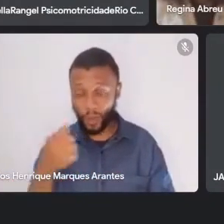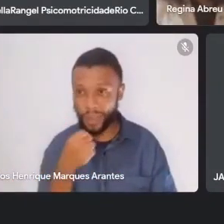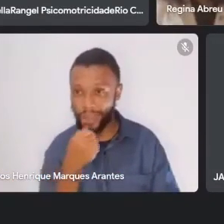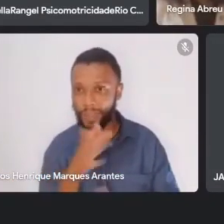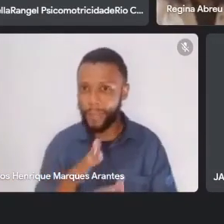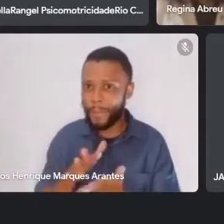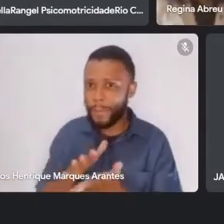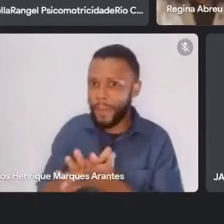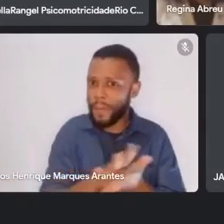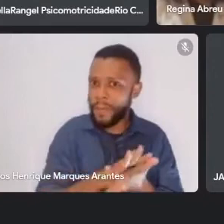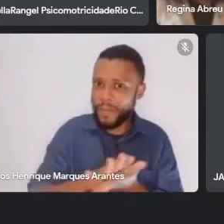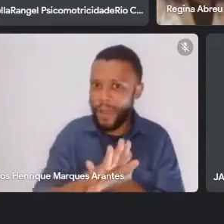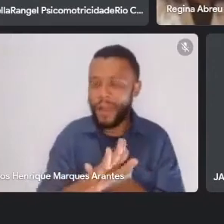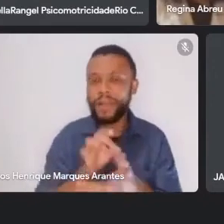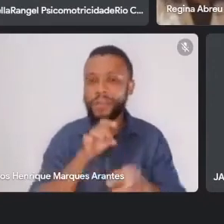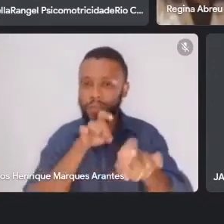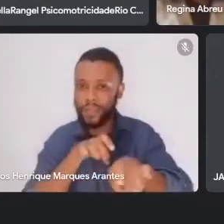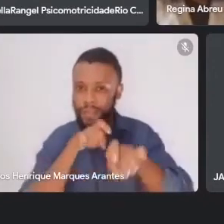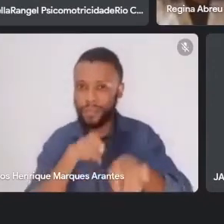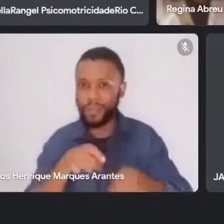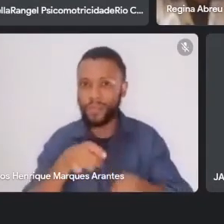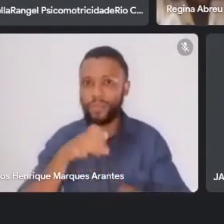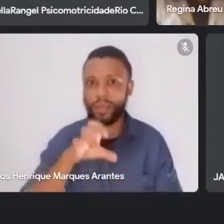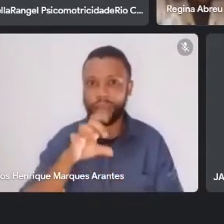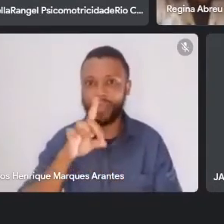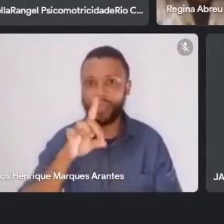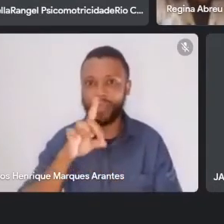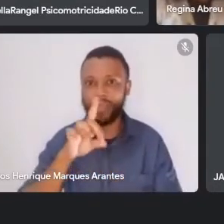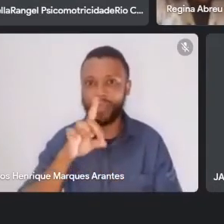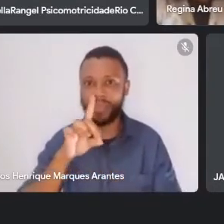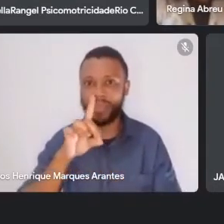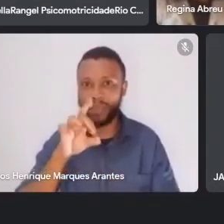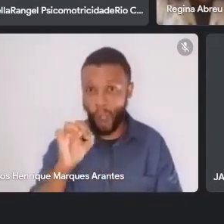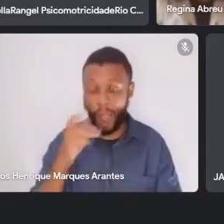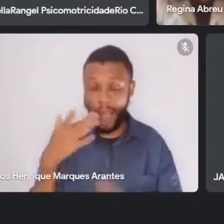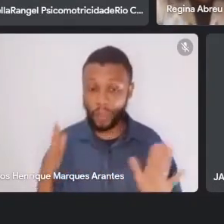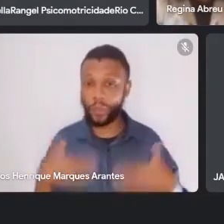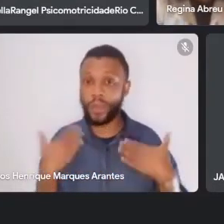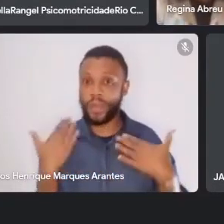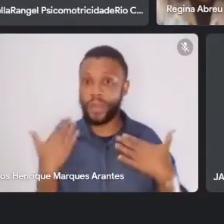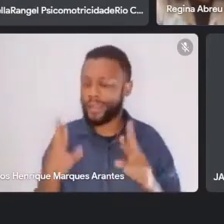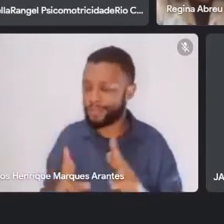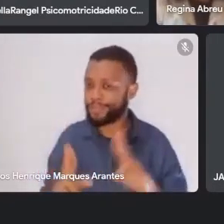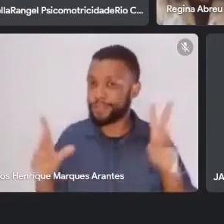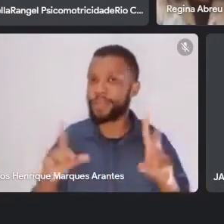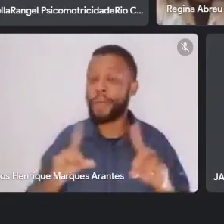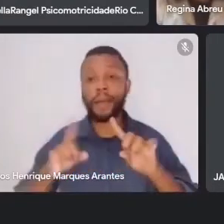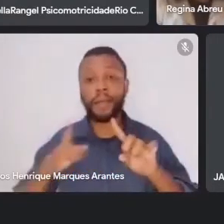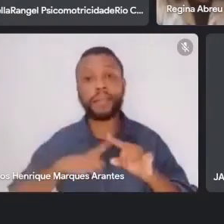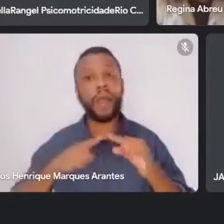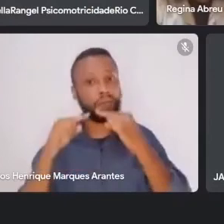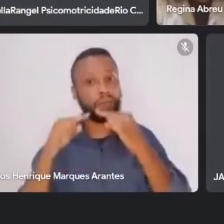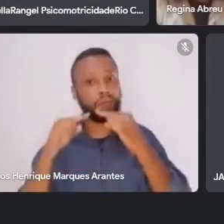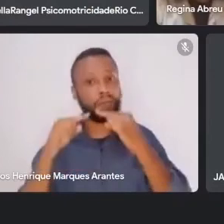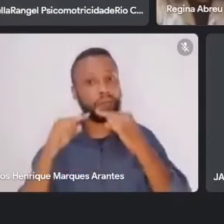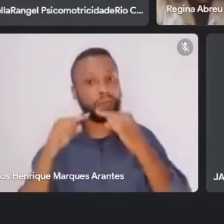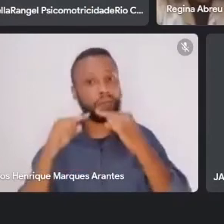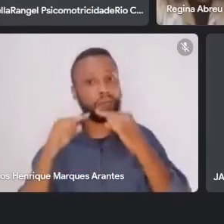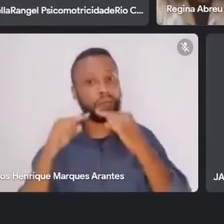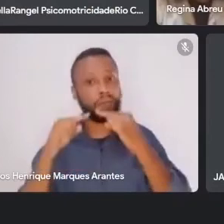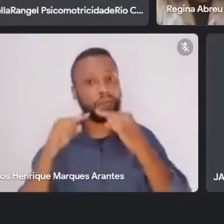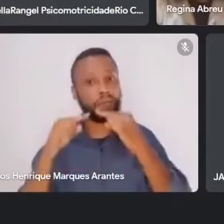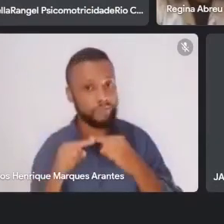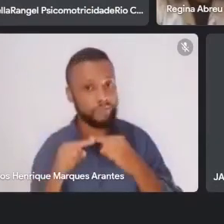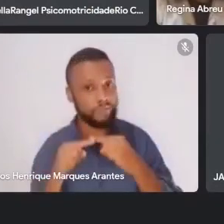para o Edeor. Dessa vez, a surpresa é um pouquinho diferente, mas tem a ver com o Edeor. Eu sei que a família do Edeor está aqui ou